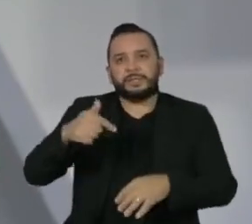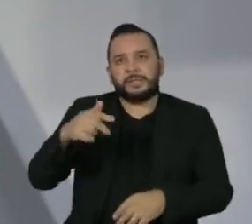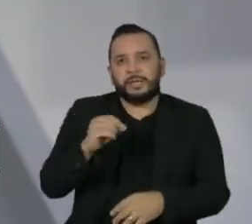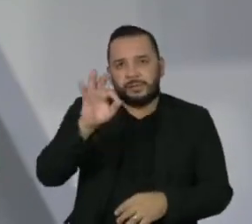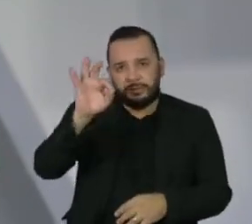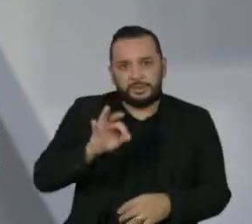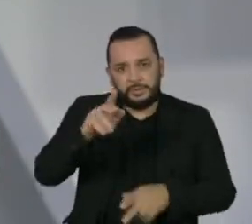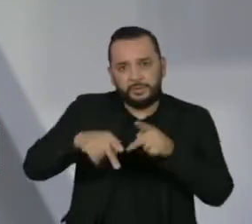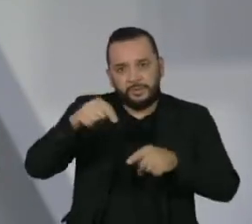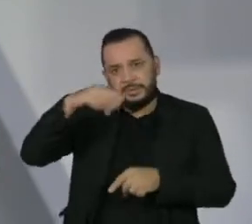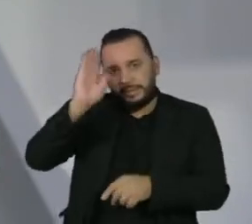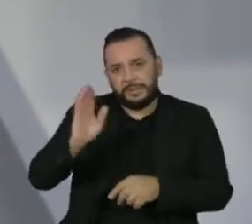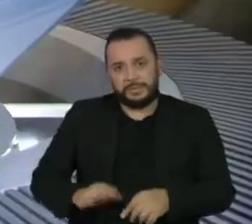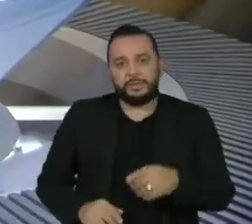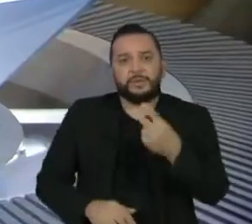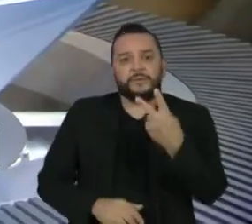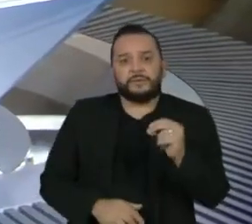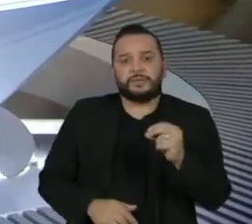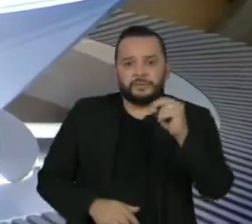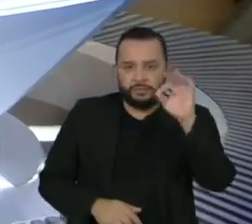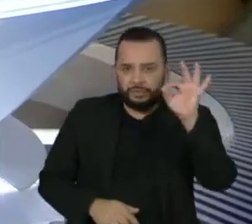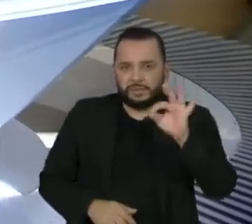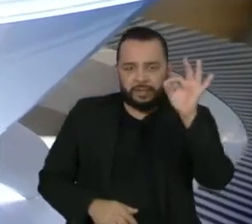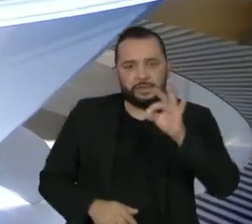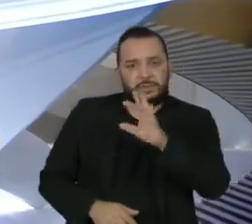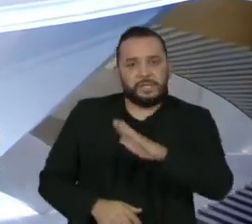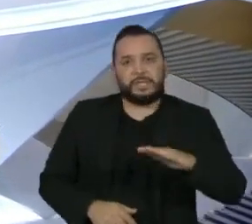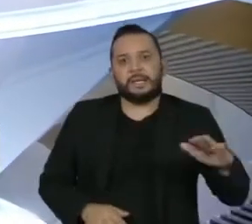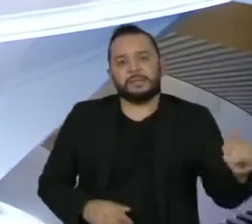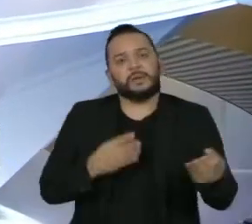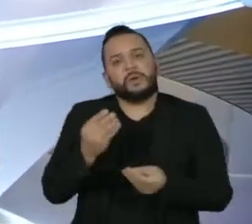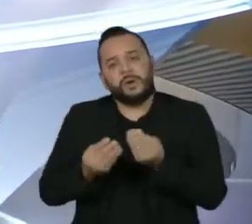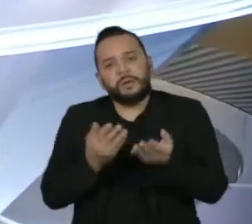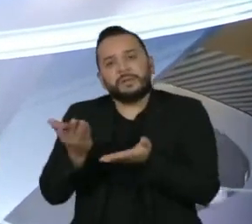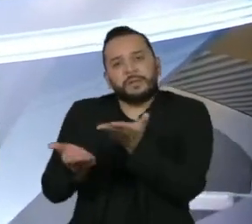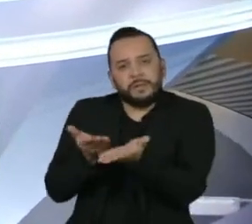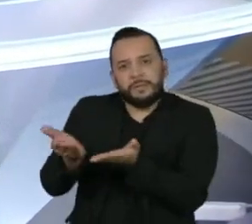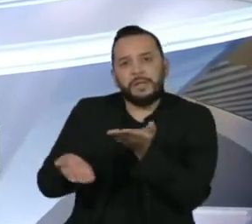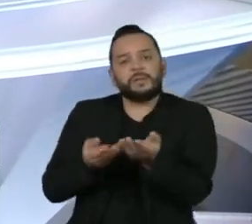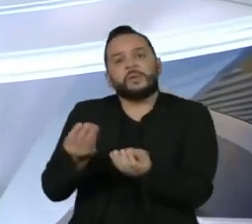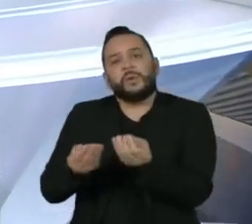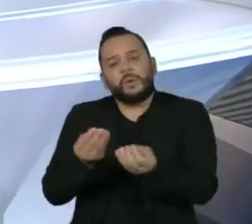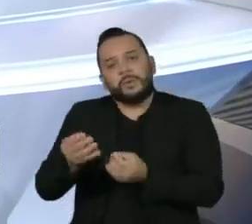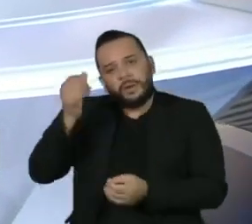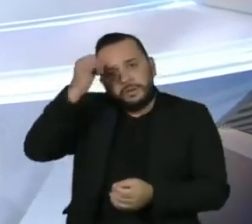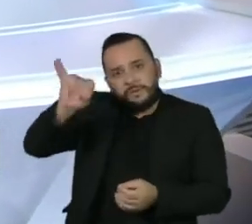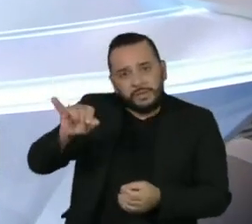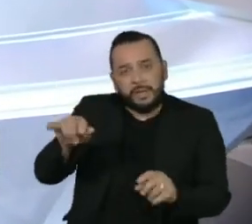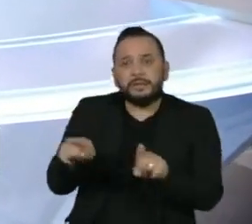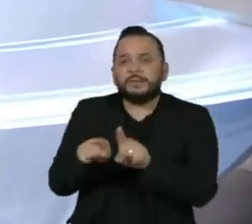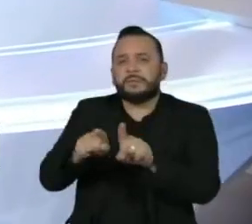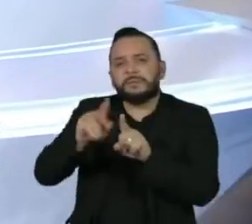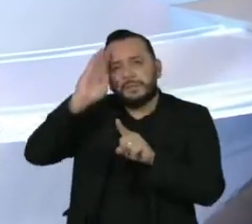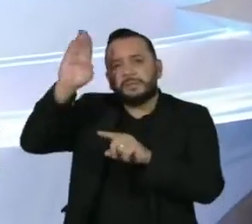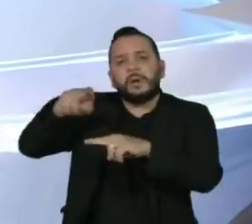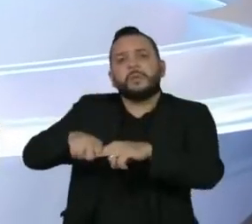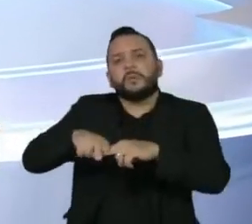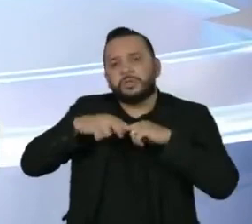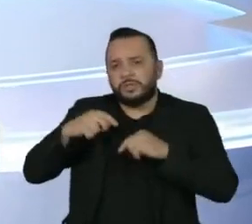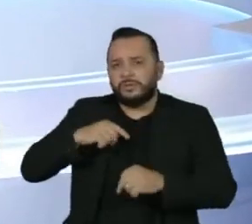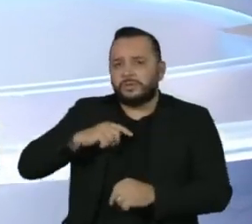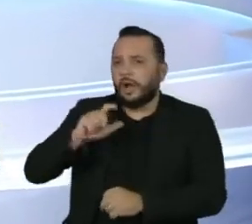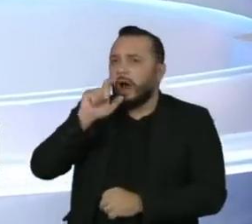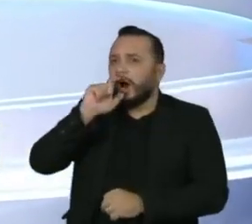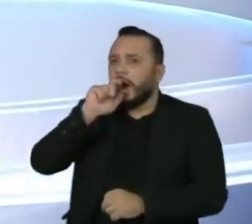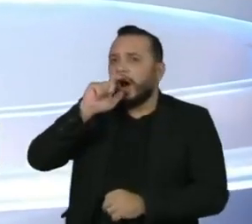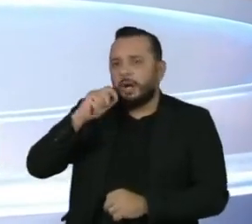20% das crianças. Sobre os tratamentos, formas de prevenção e os principais fatores que desencadeiam